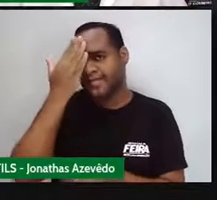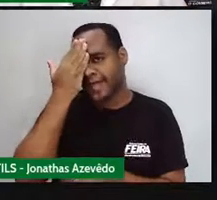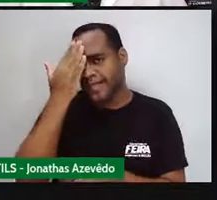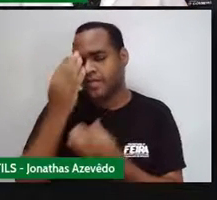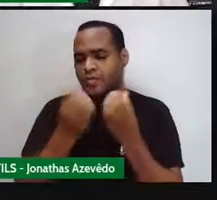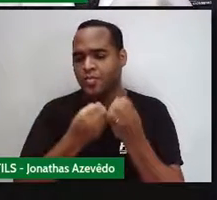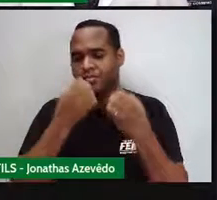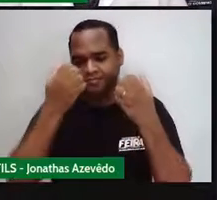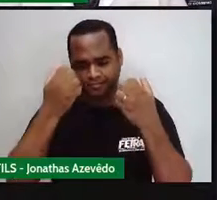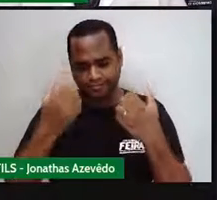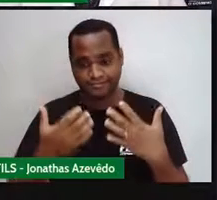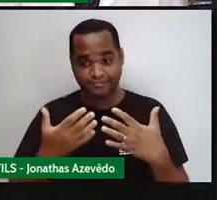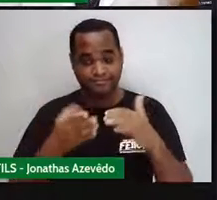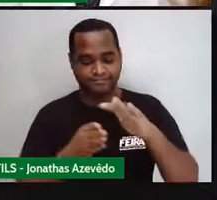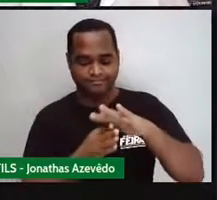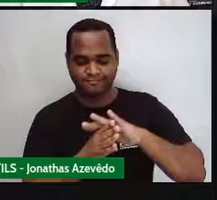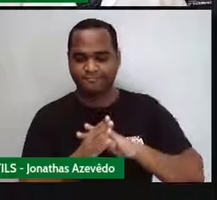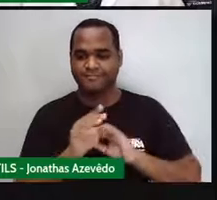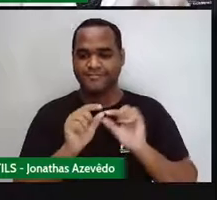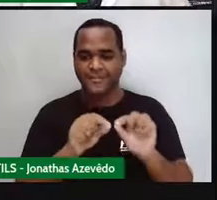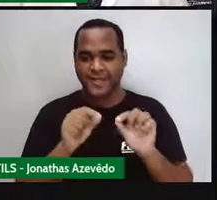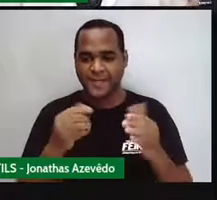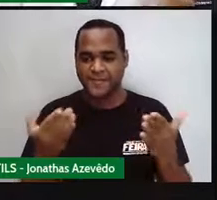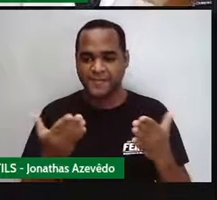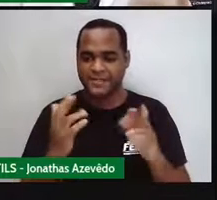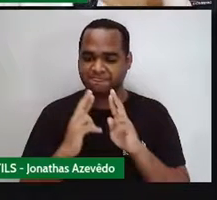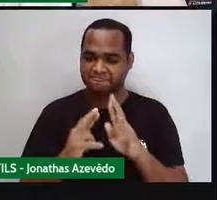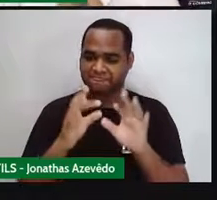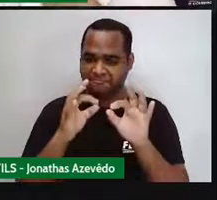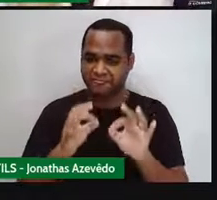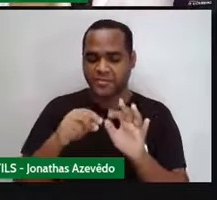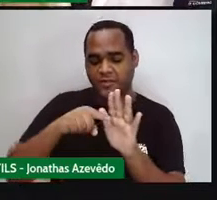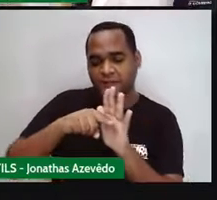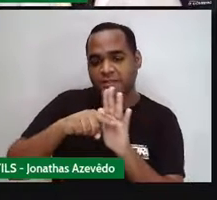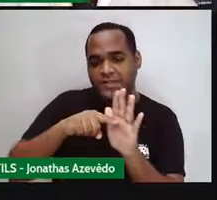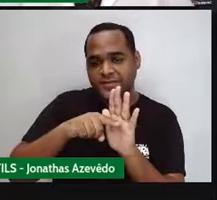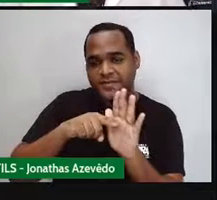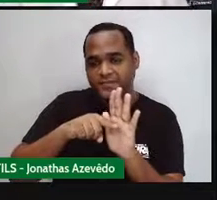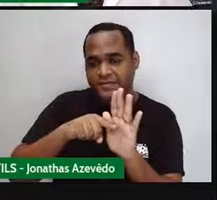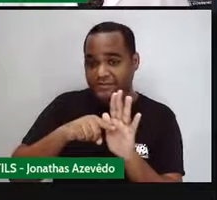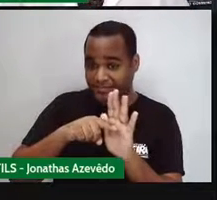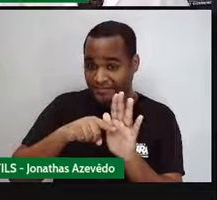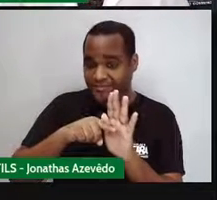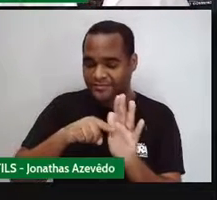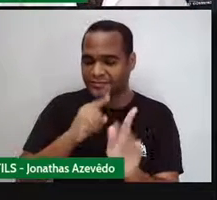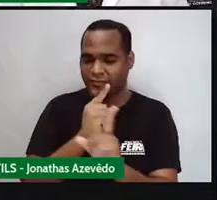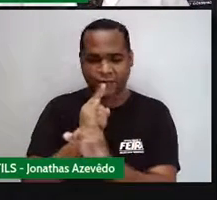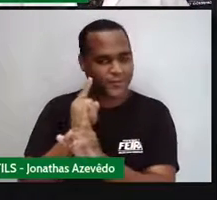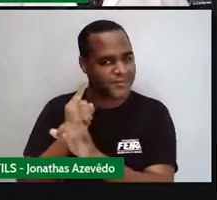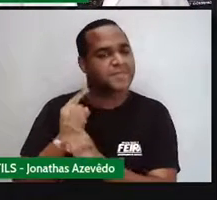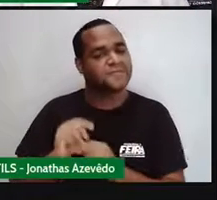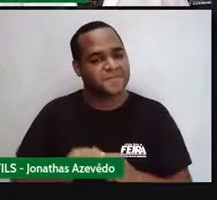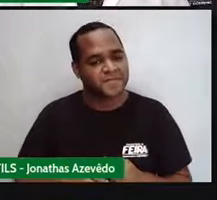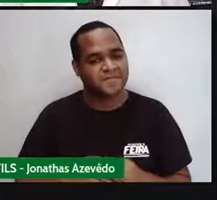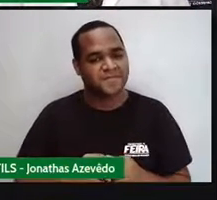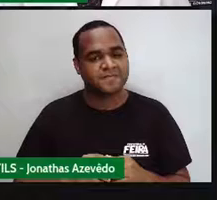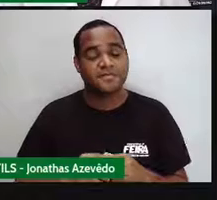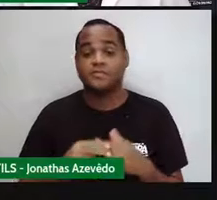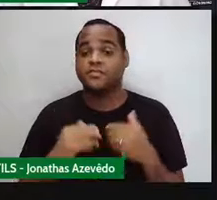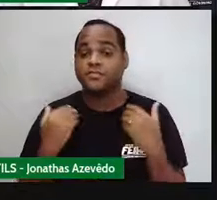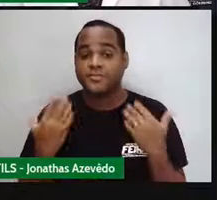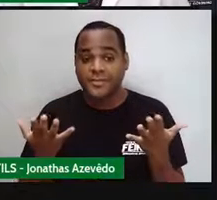entre nessa tarefa chamada de investigação, tá? Então,